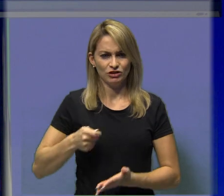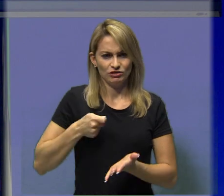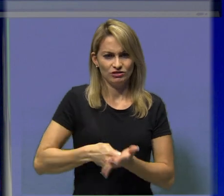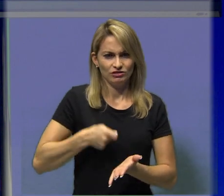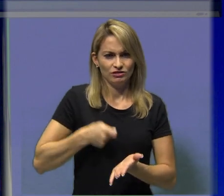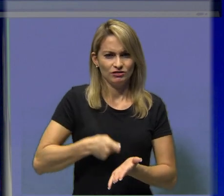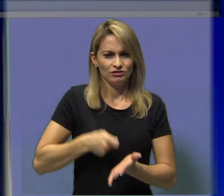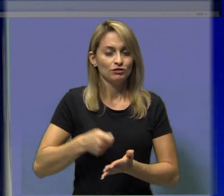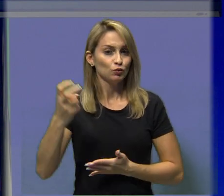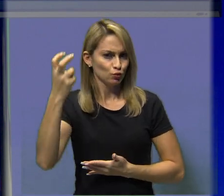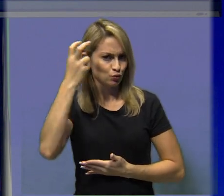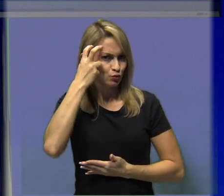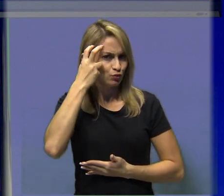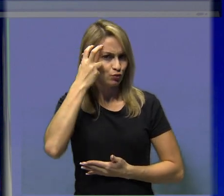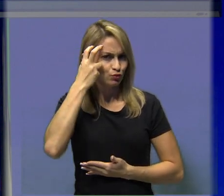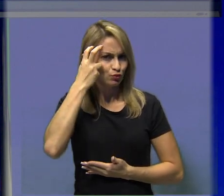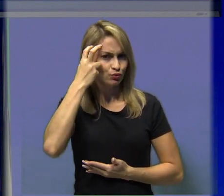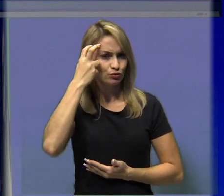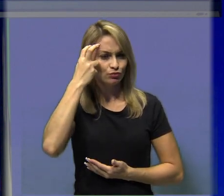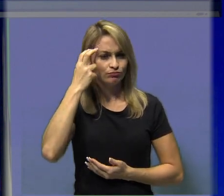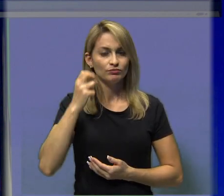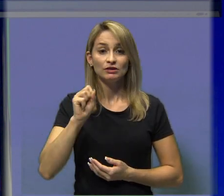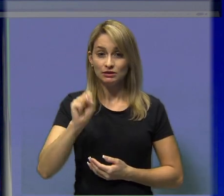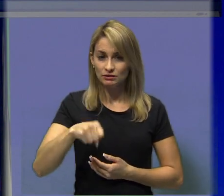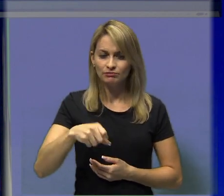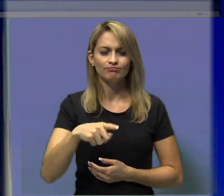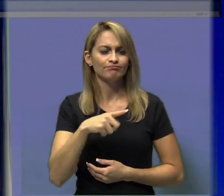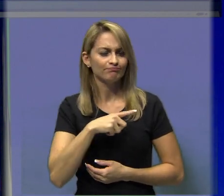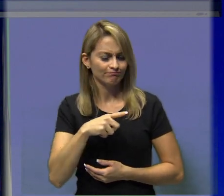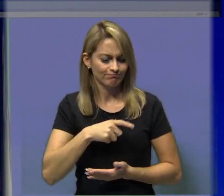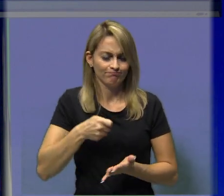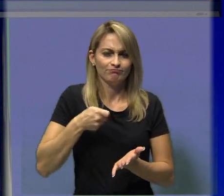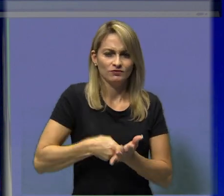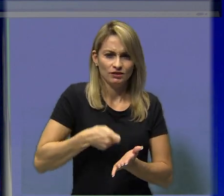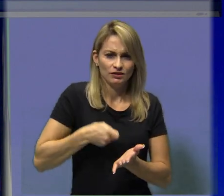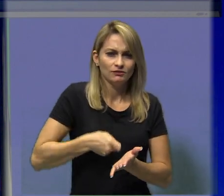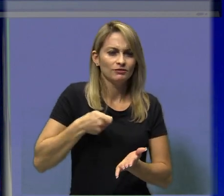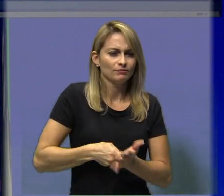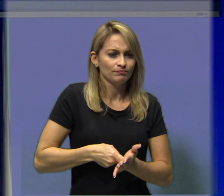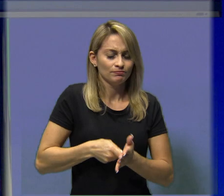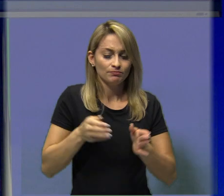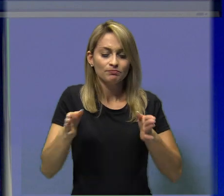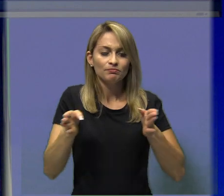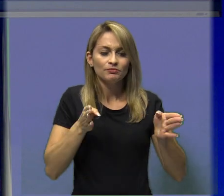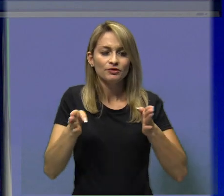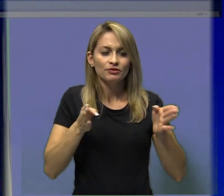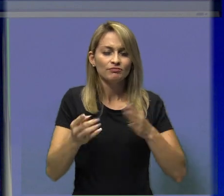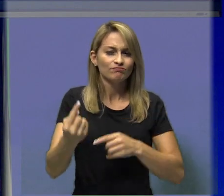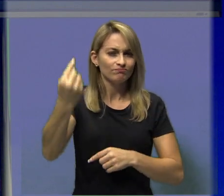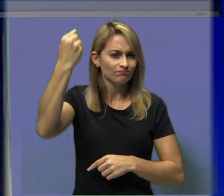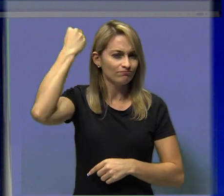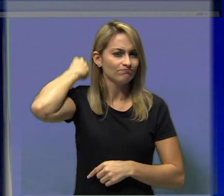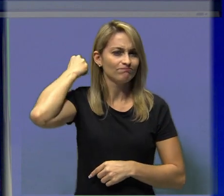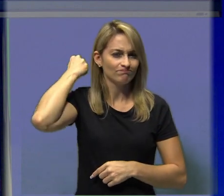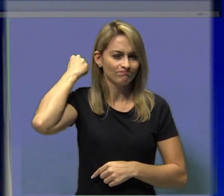bom? Espero que vocês tenham pegado mais ou menos esses conflitos entre escravos e portugueses, né?